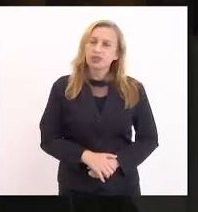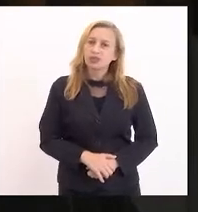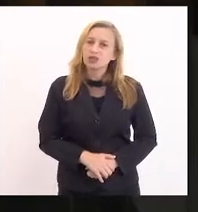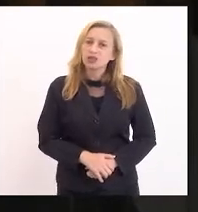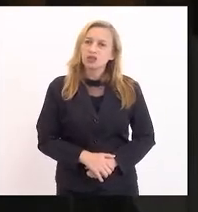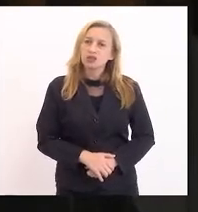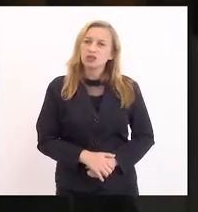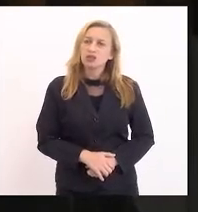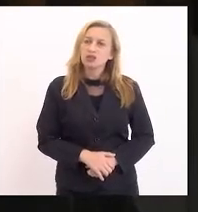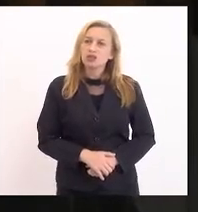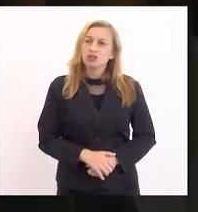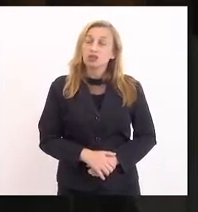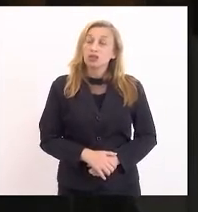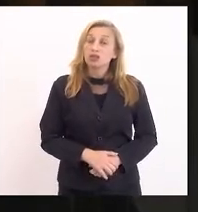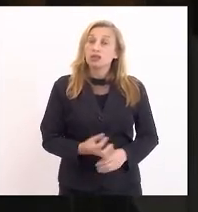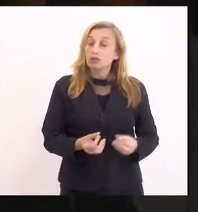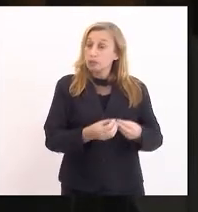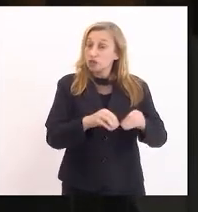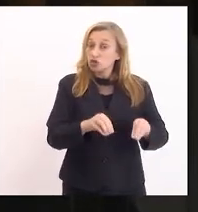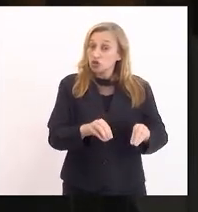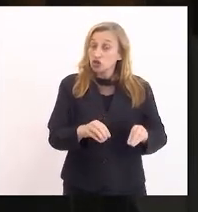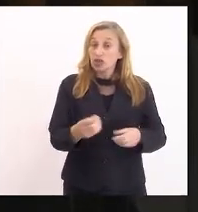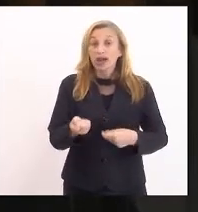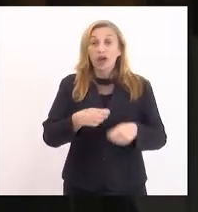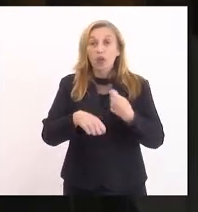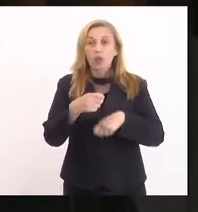E é um estrago na economia americana.